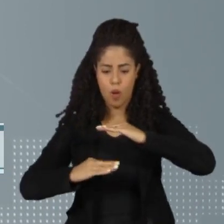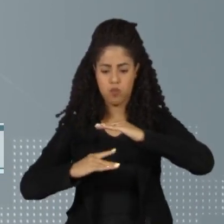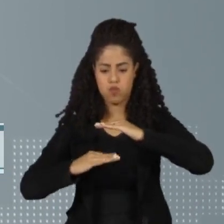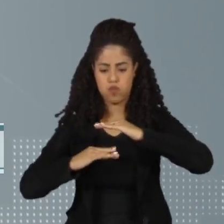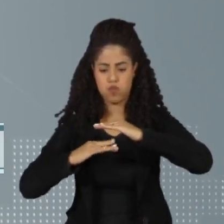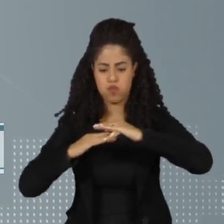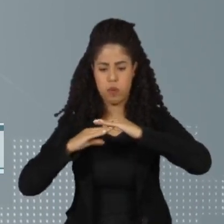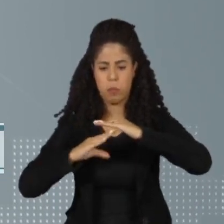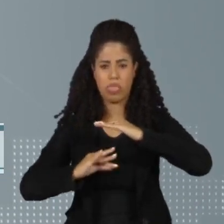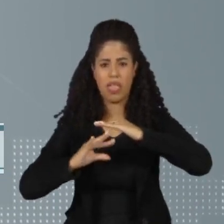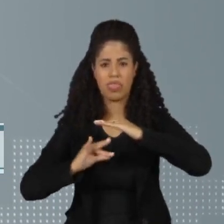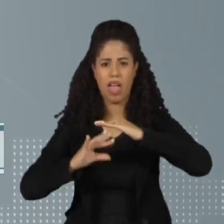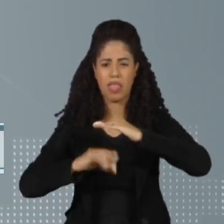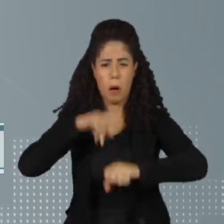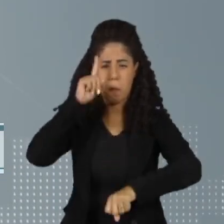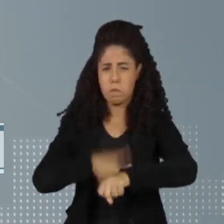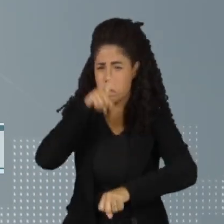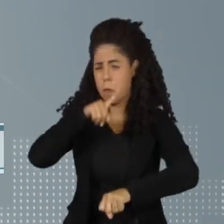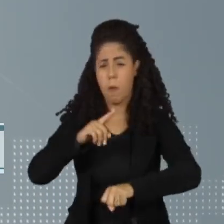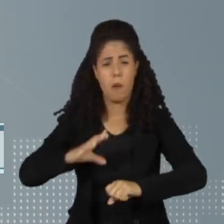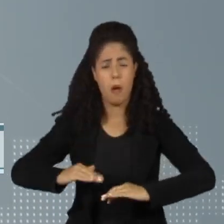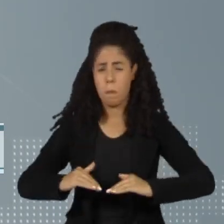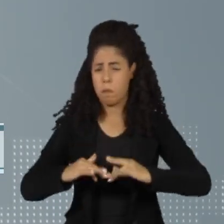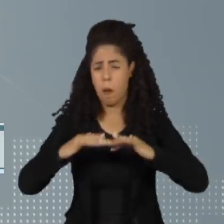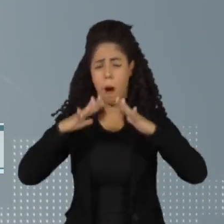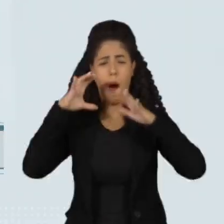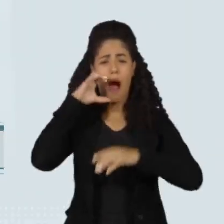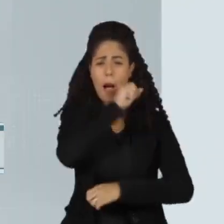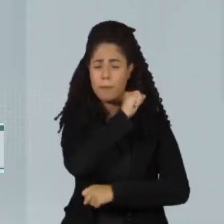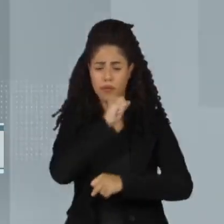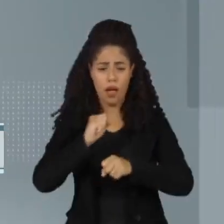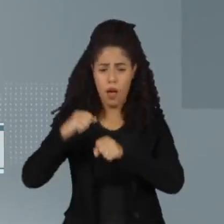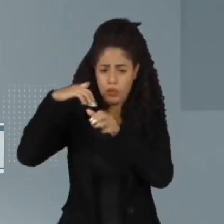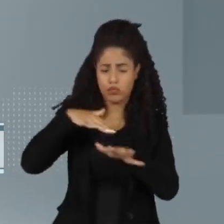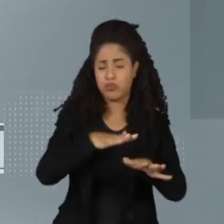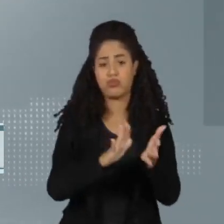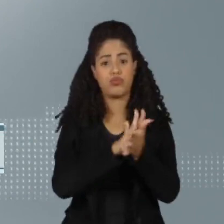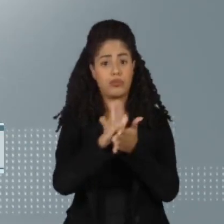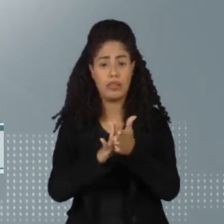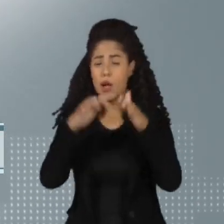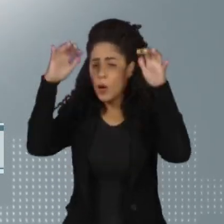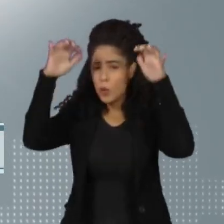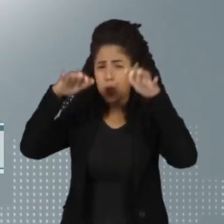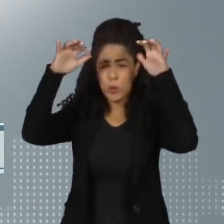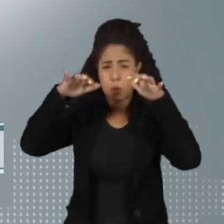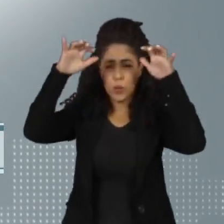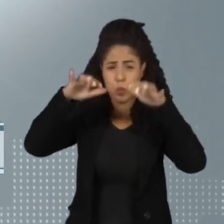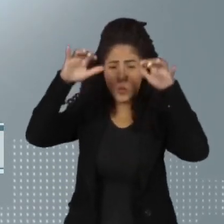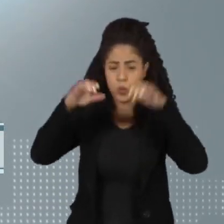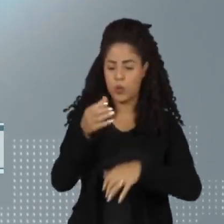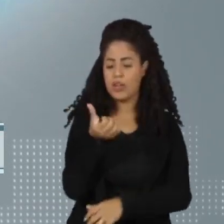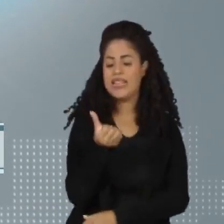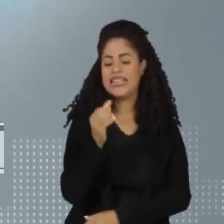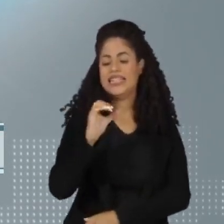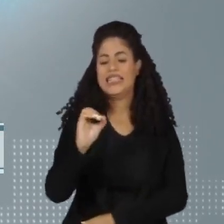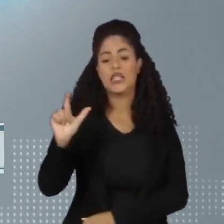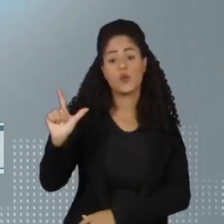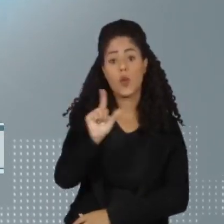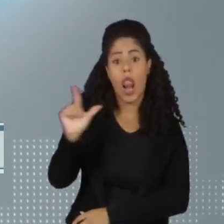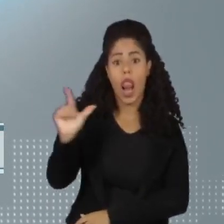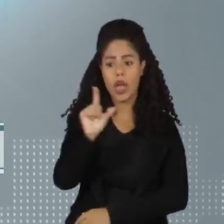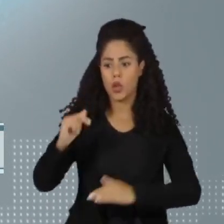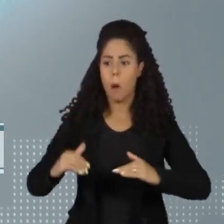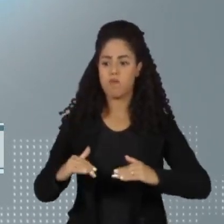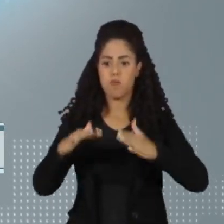trégua em tempo recorde, sem chance de escoamento. É como se chovesse mais de 600 litros d'água para